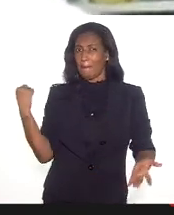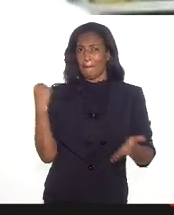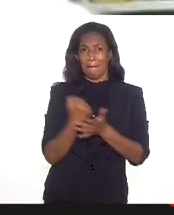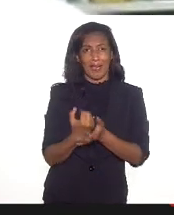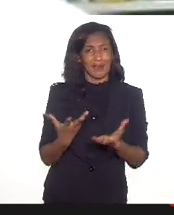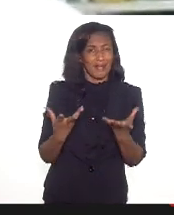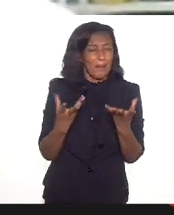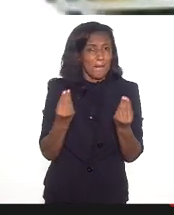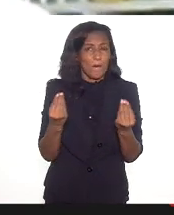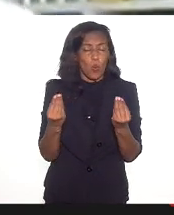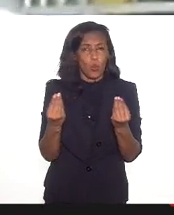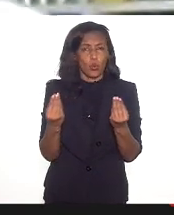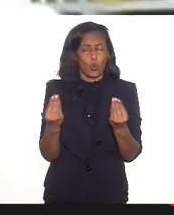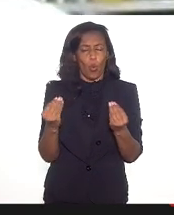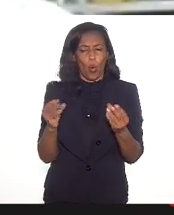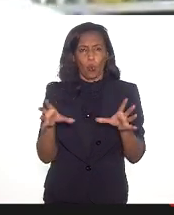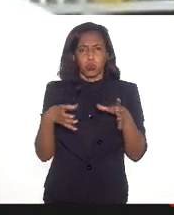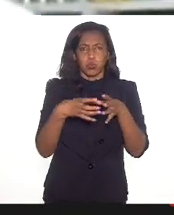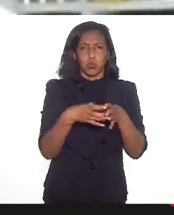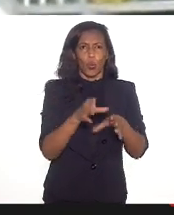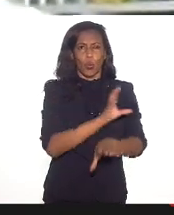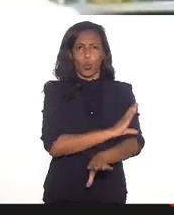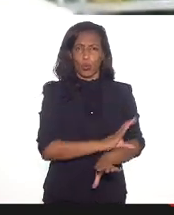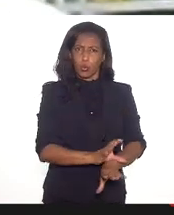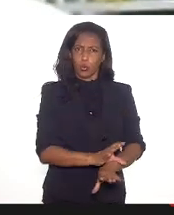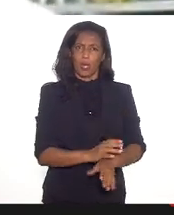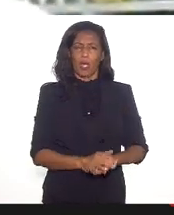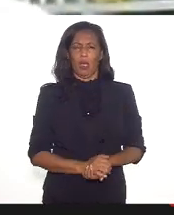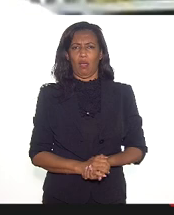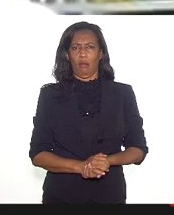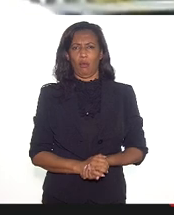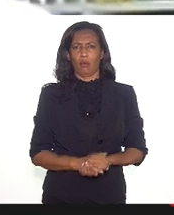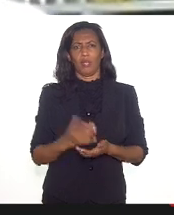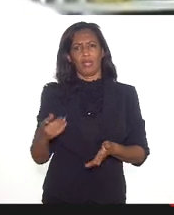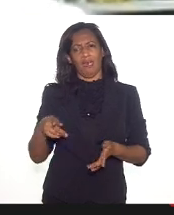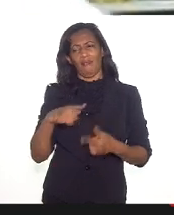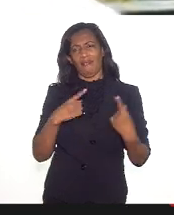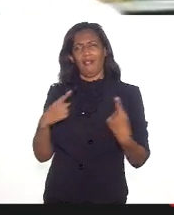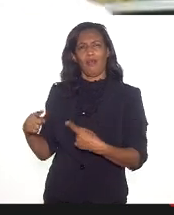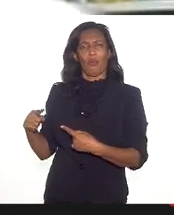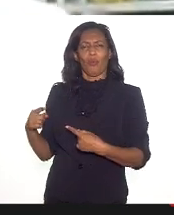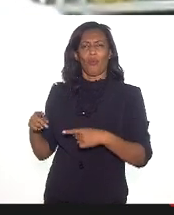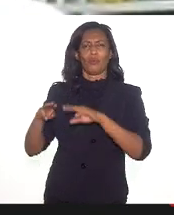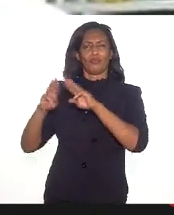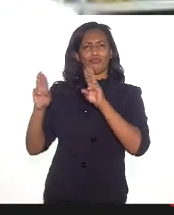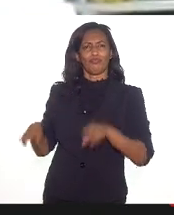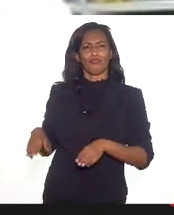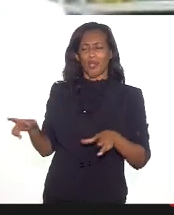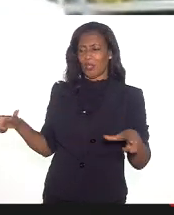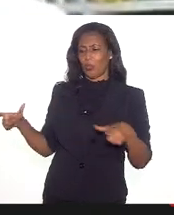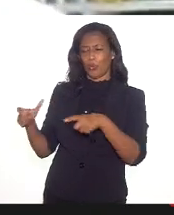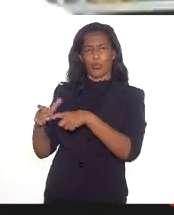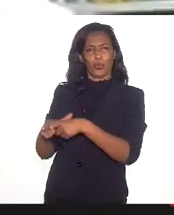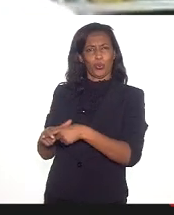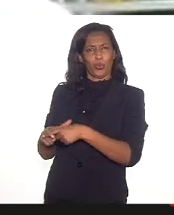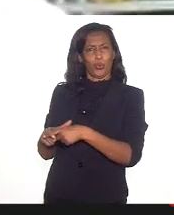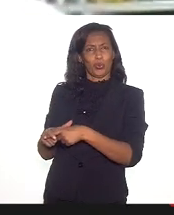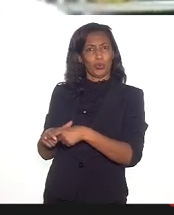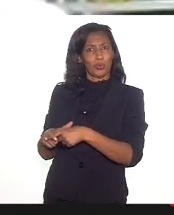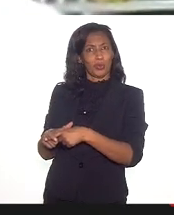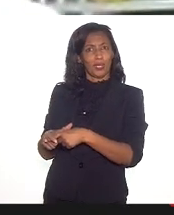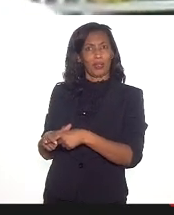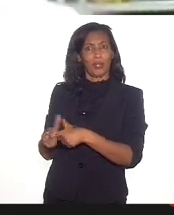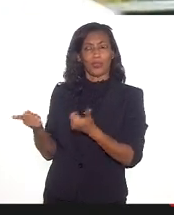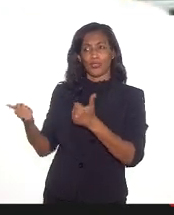muito o setor cultural e, sobremaneira, impacta o setor dos museus, com redução dos staffs, a diminuição de